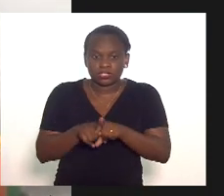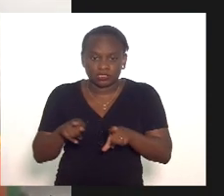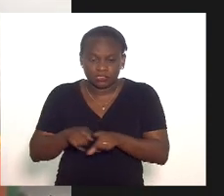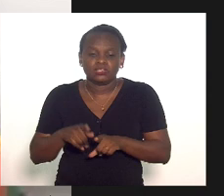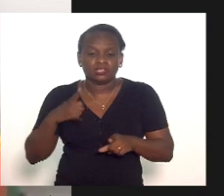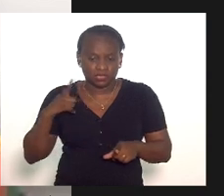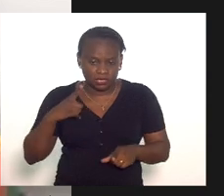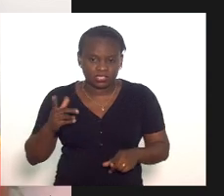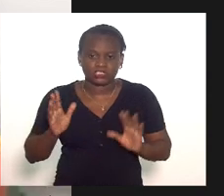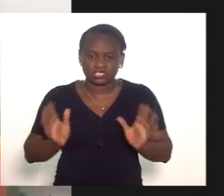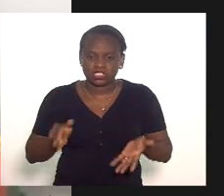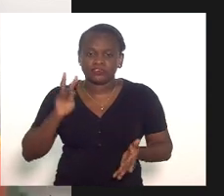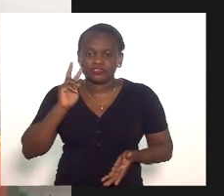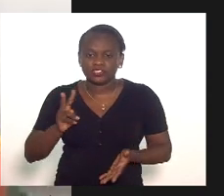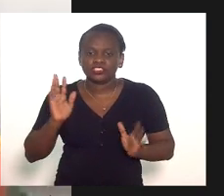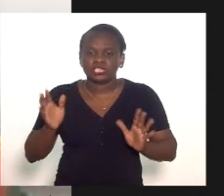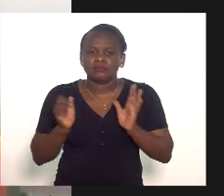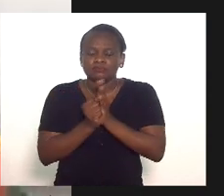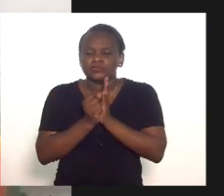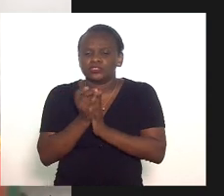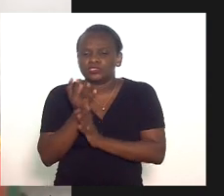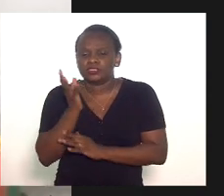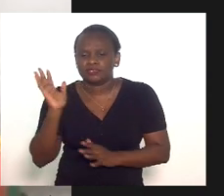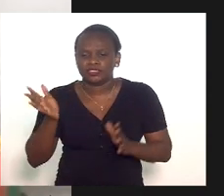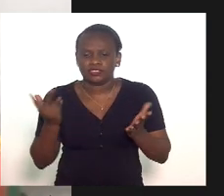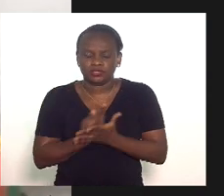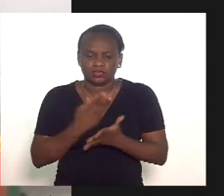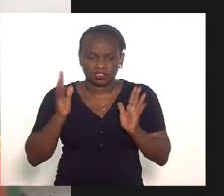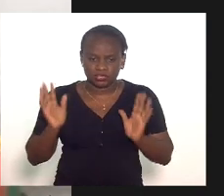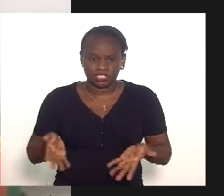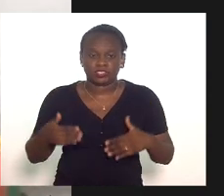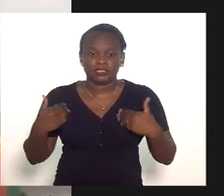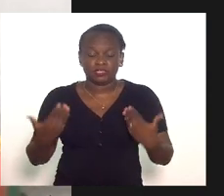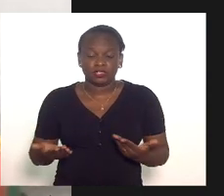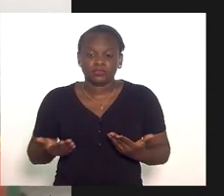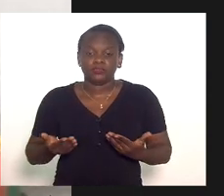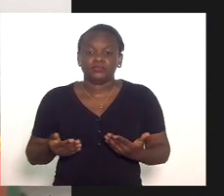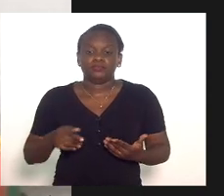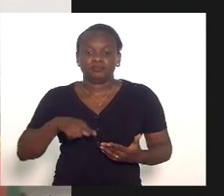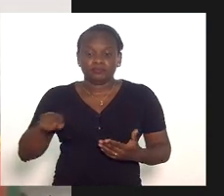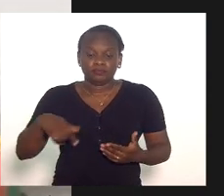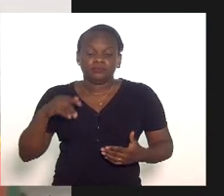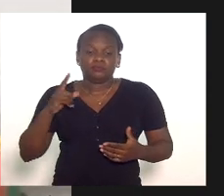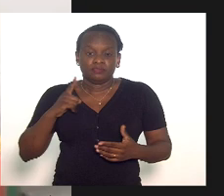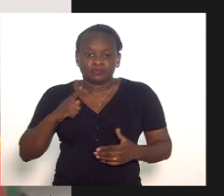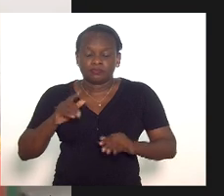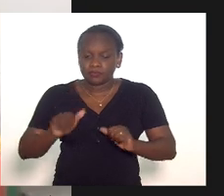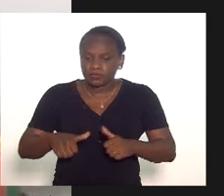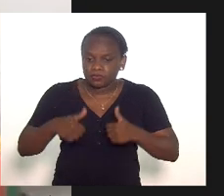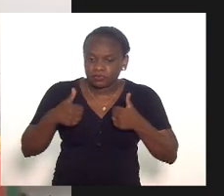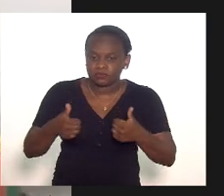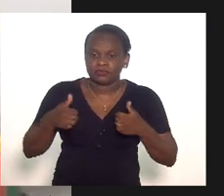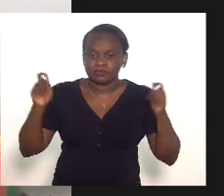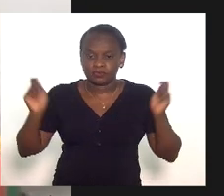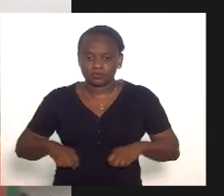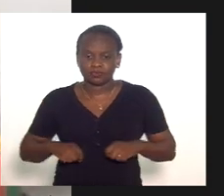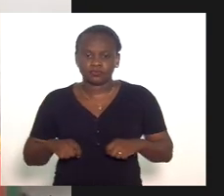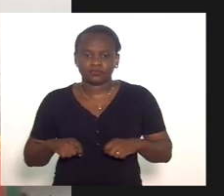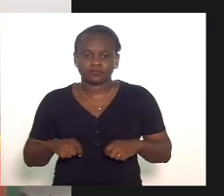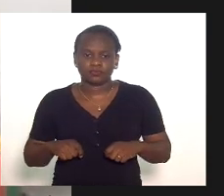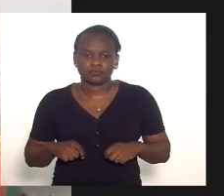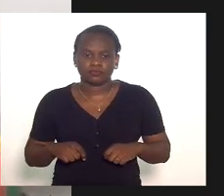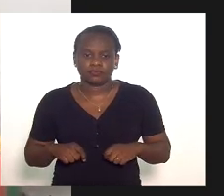ocorre a gente já viu vários casos nesse sentido então a gente acaba aprimorando a possibilidade